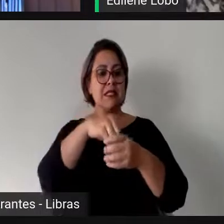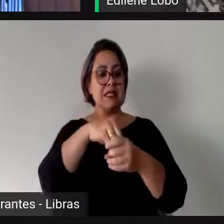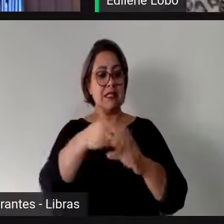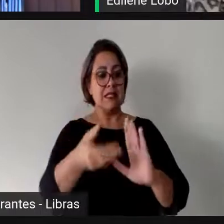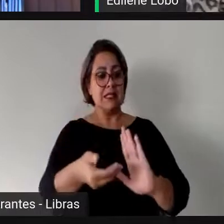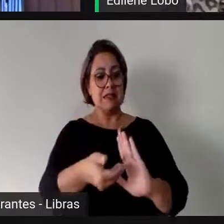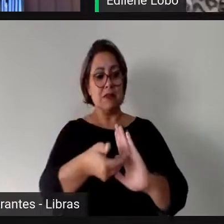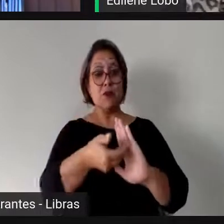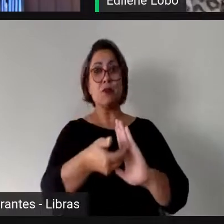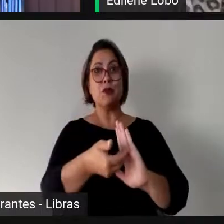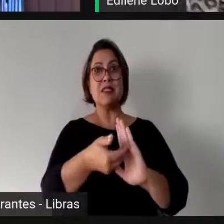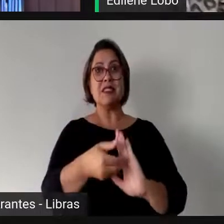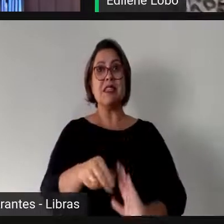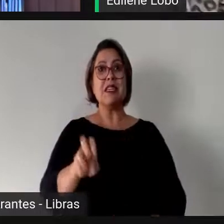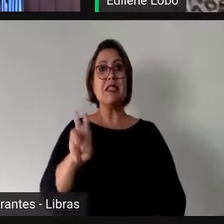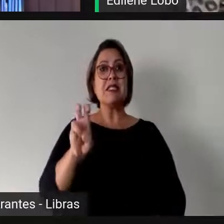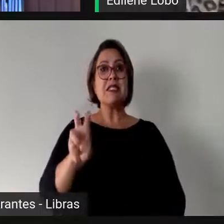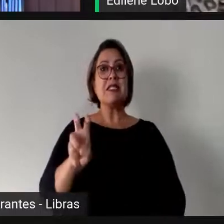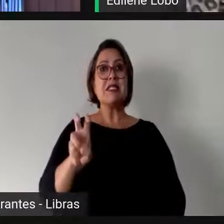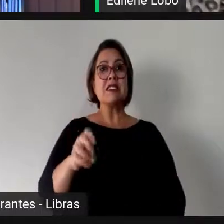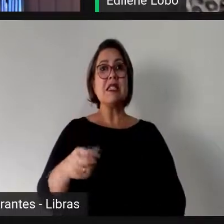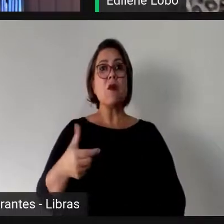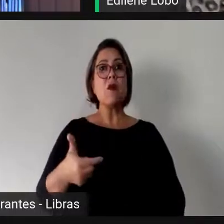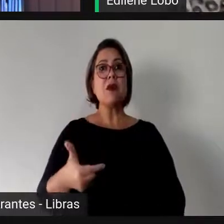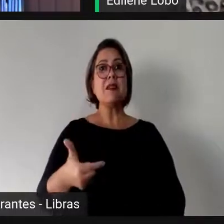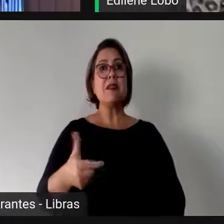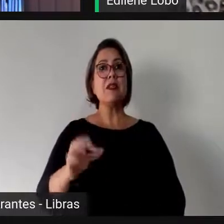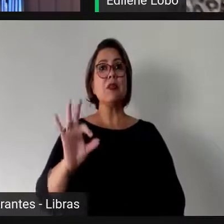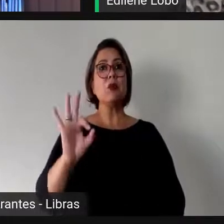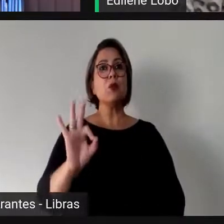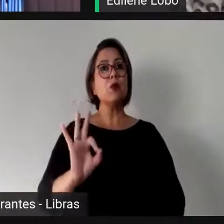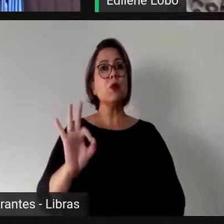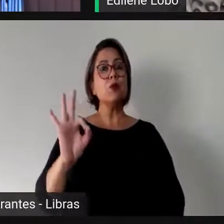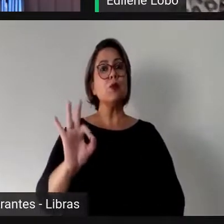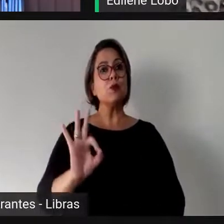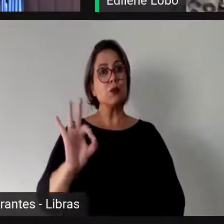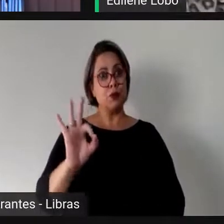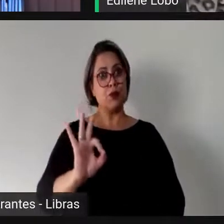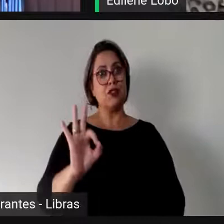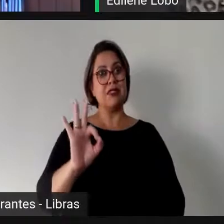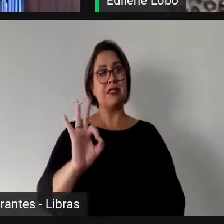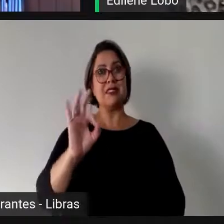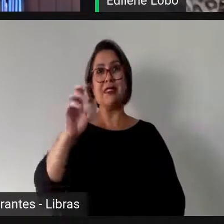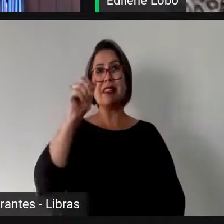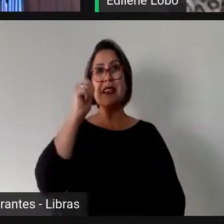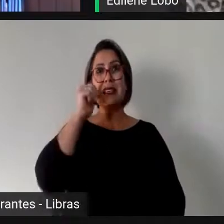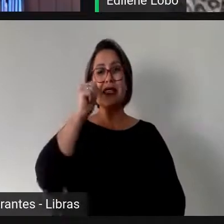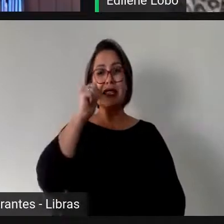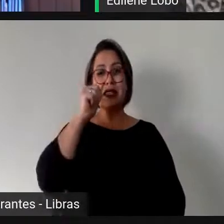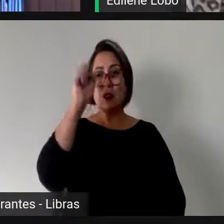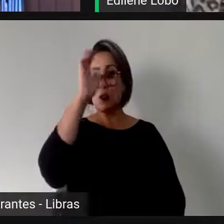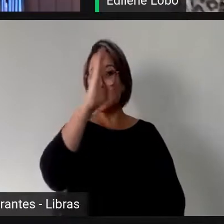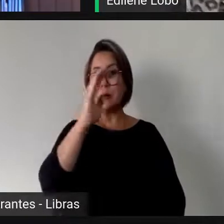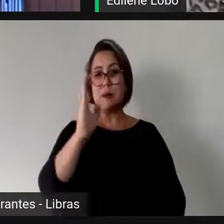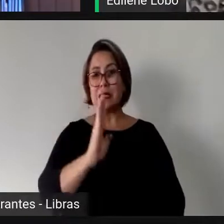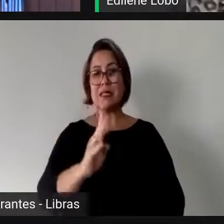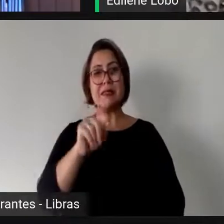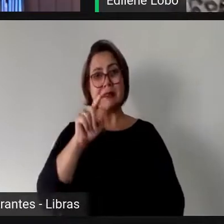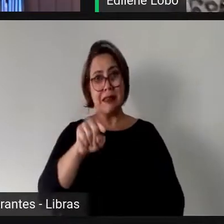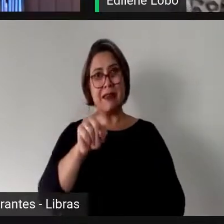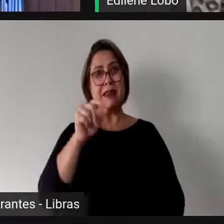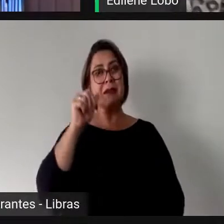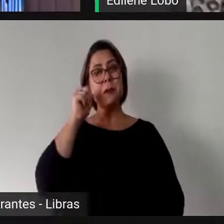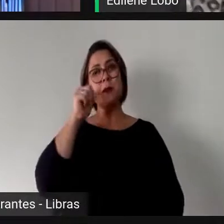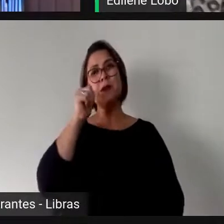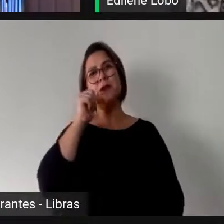52% da população brasileira, igualmente do eleitorado, ou seja, metade da população brasileira, é